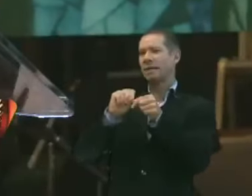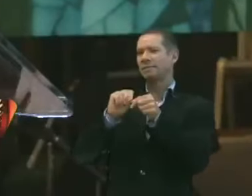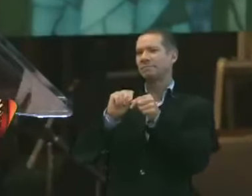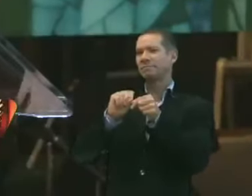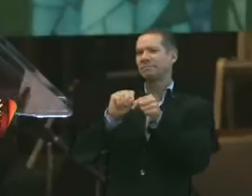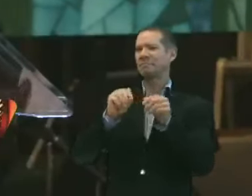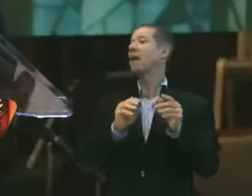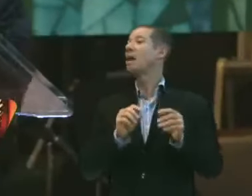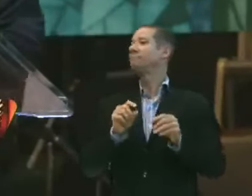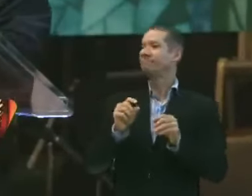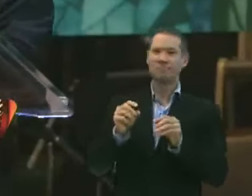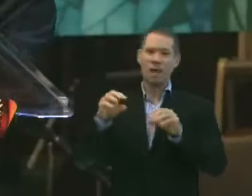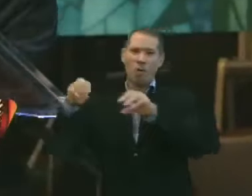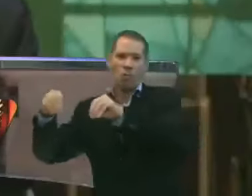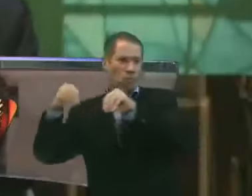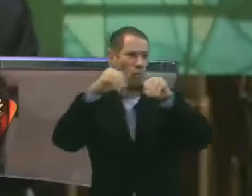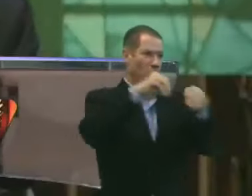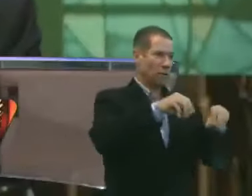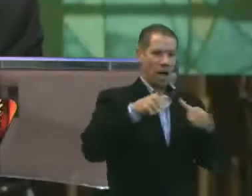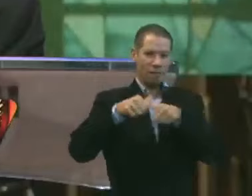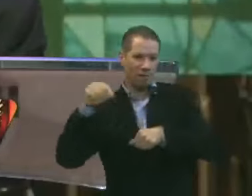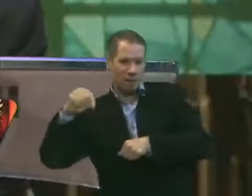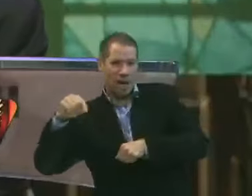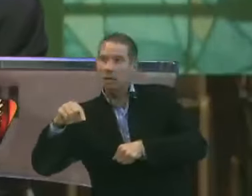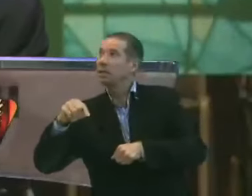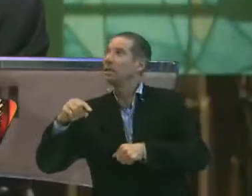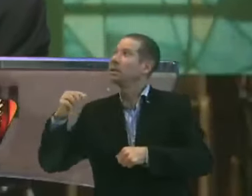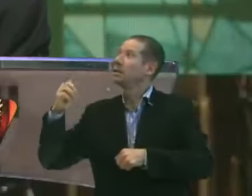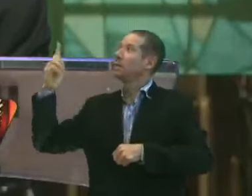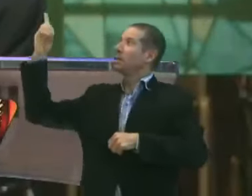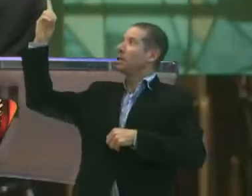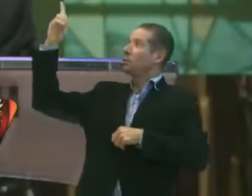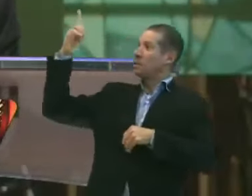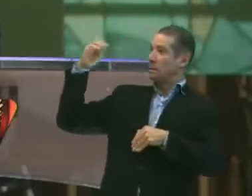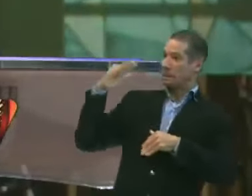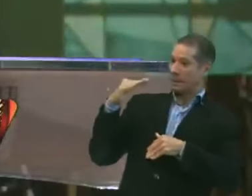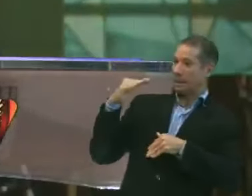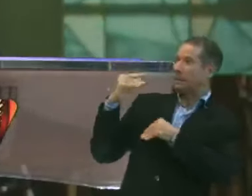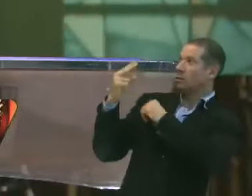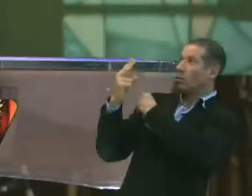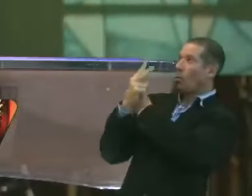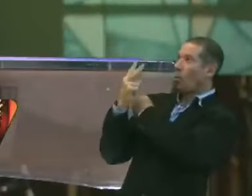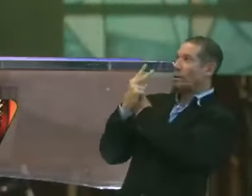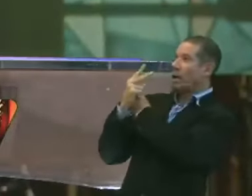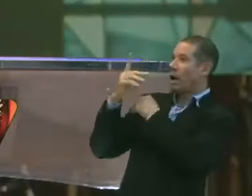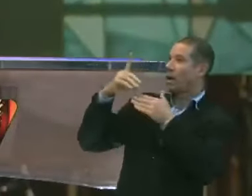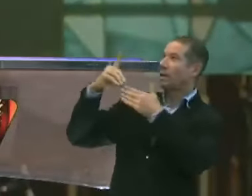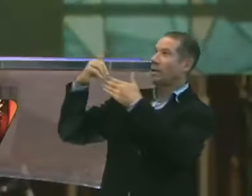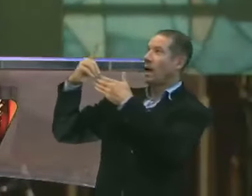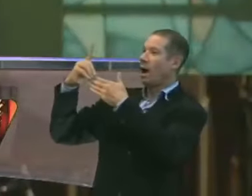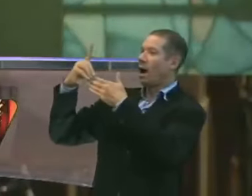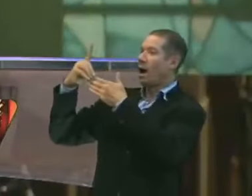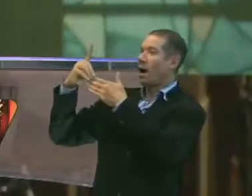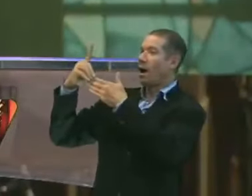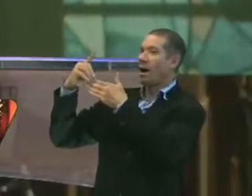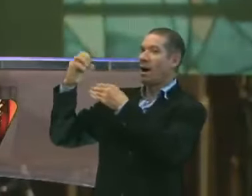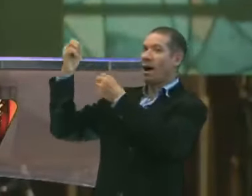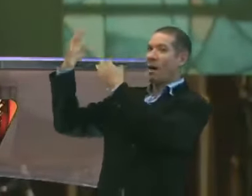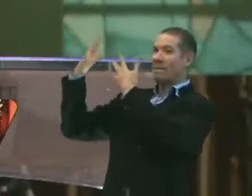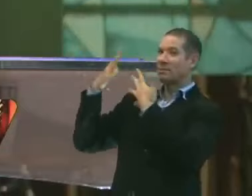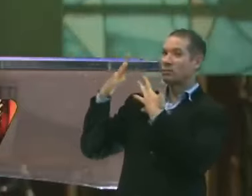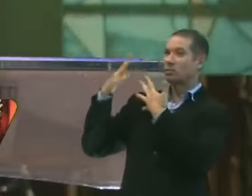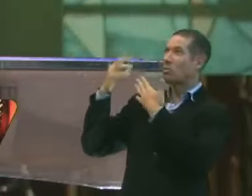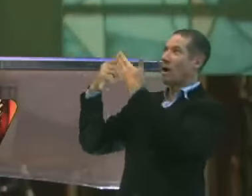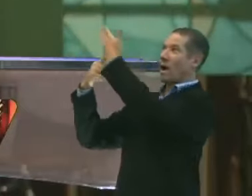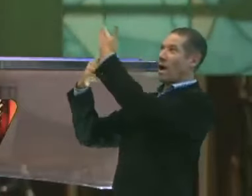Opa. Deixa eu ir para aquele outro lado. Porque se eu ficar aqui. A mão de Deus. Que é uma mão que cuida. Uma mão que guia. Uma mão que abençoe.